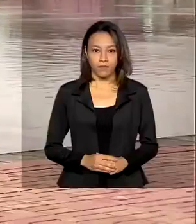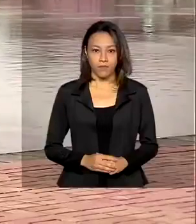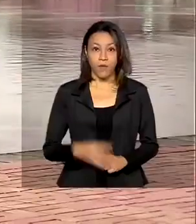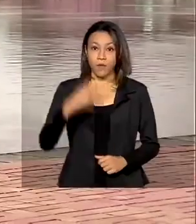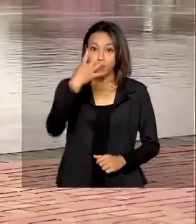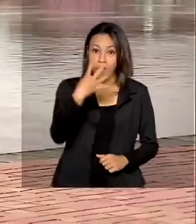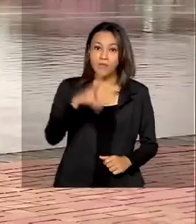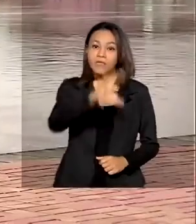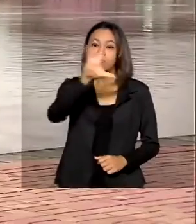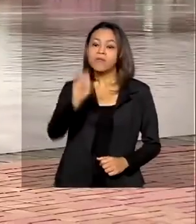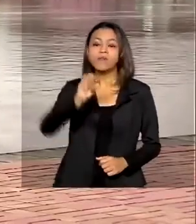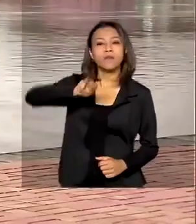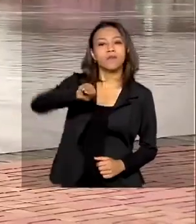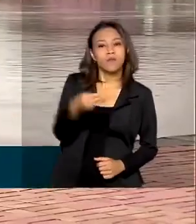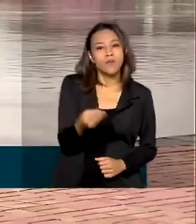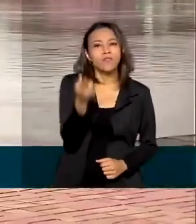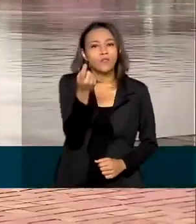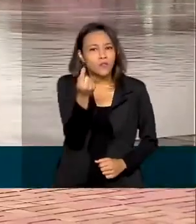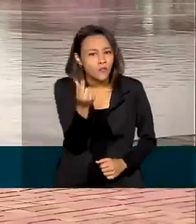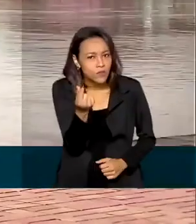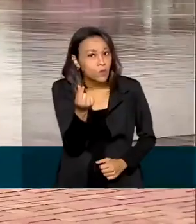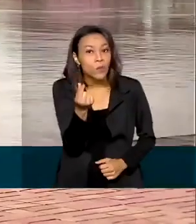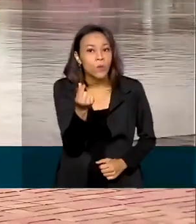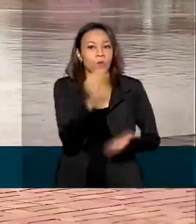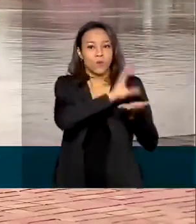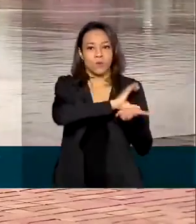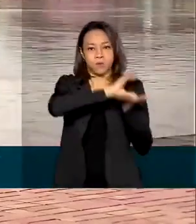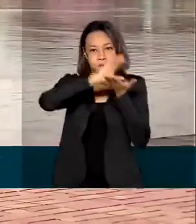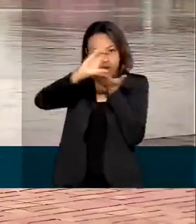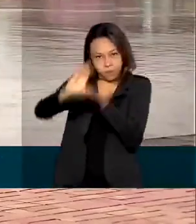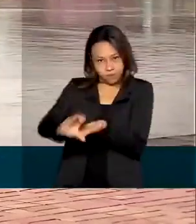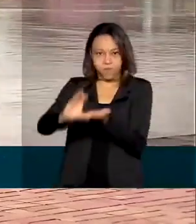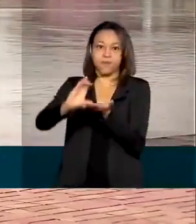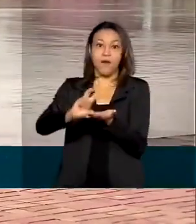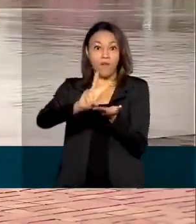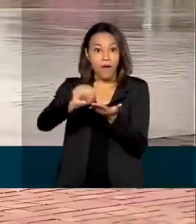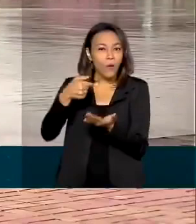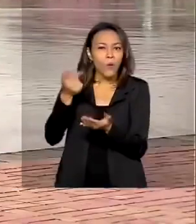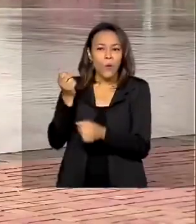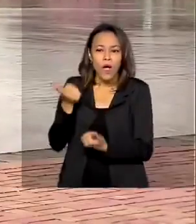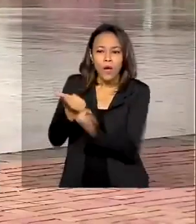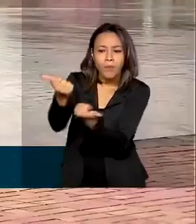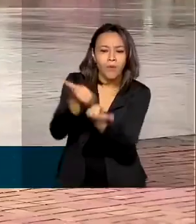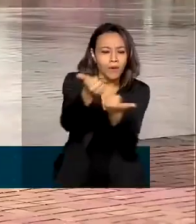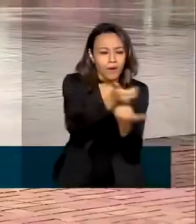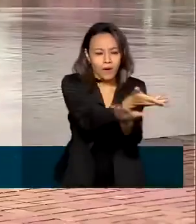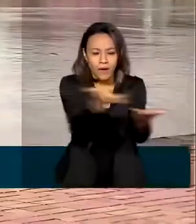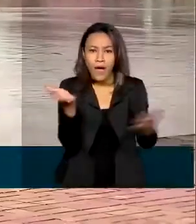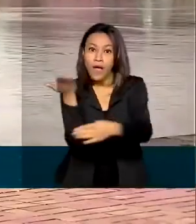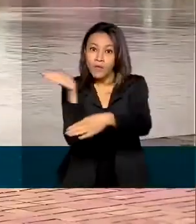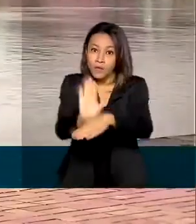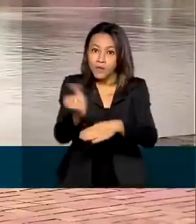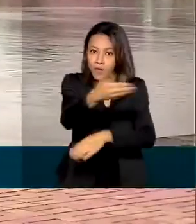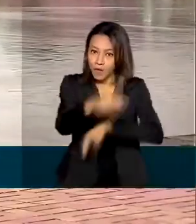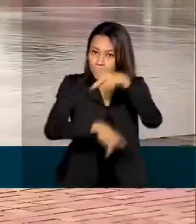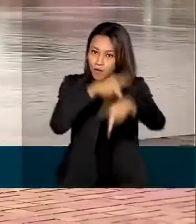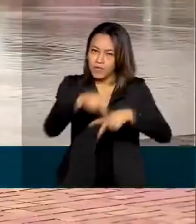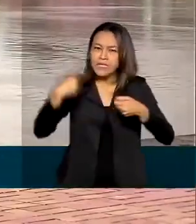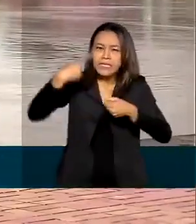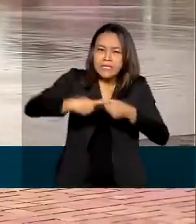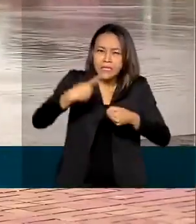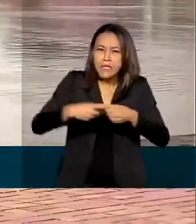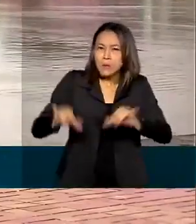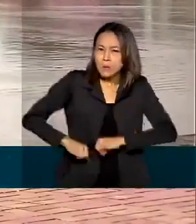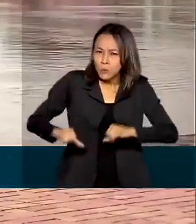Os 450 milhões de reais do crédito extraordinário vão ajudar a socorrer a população em cidades que